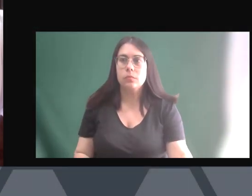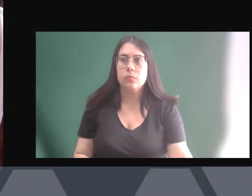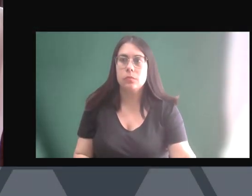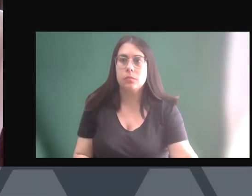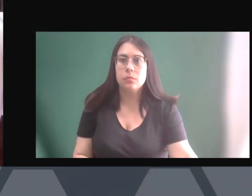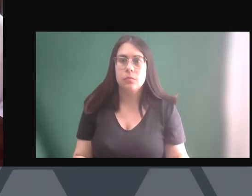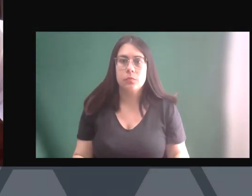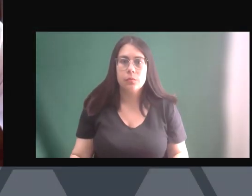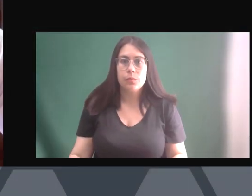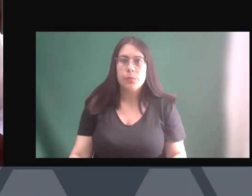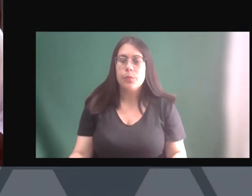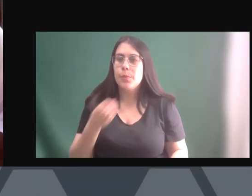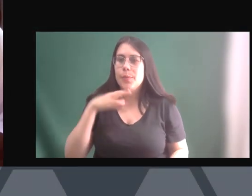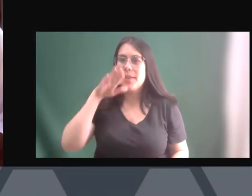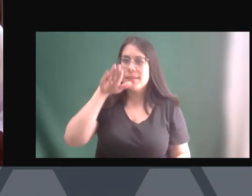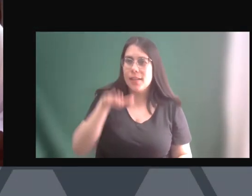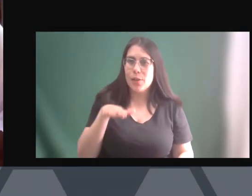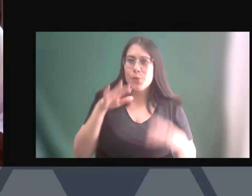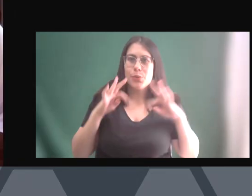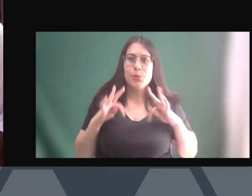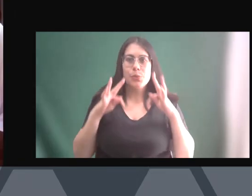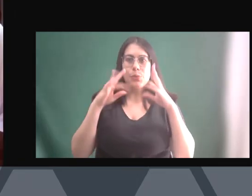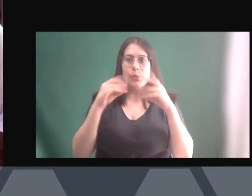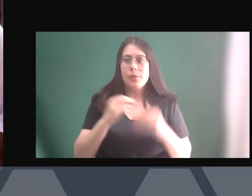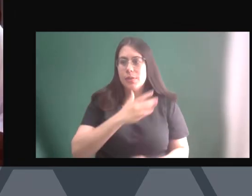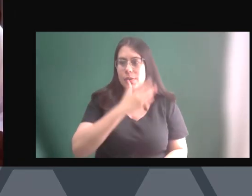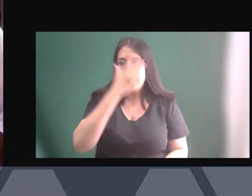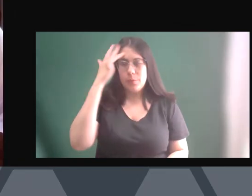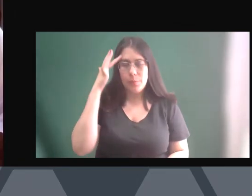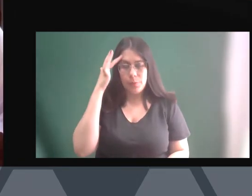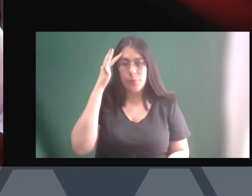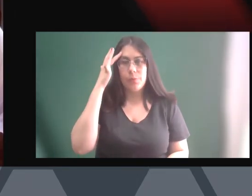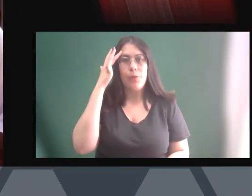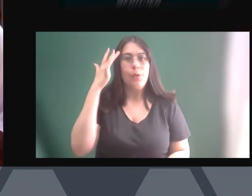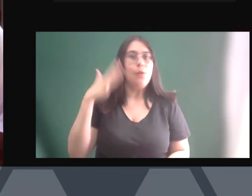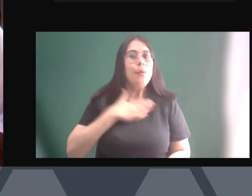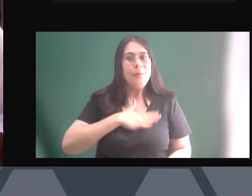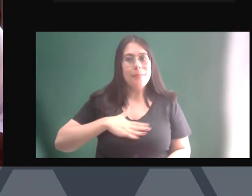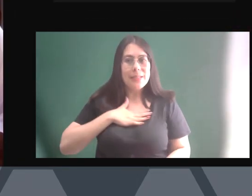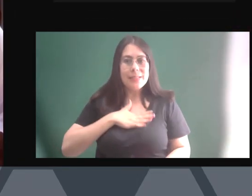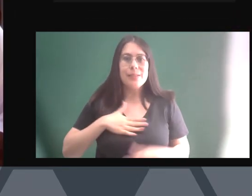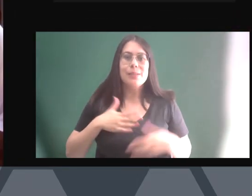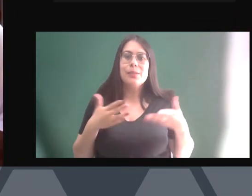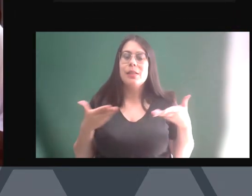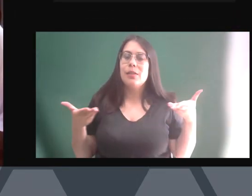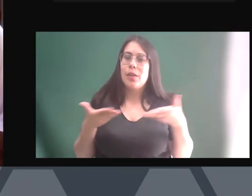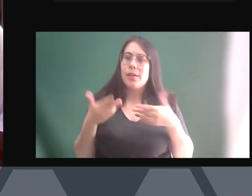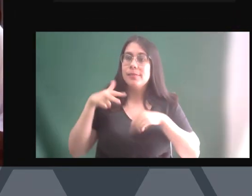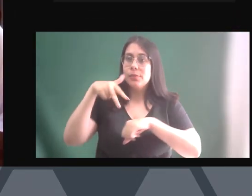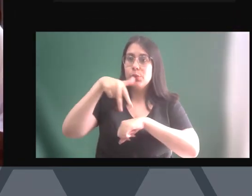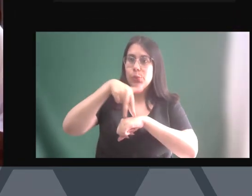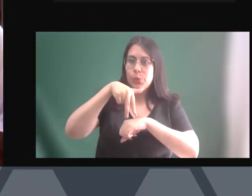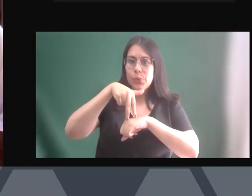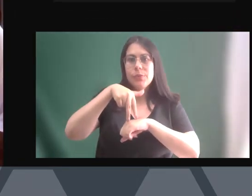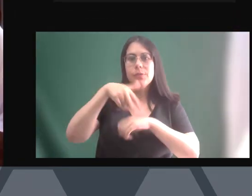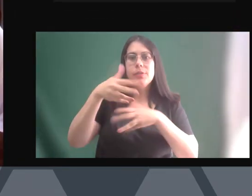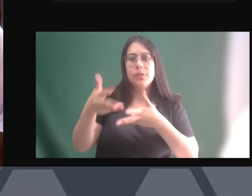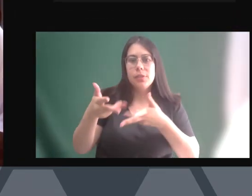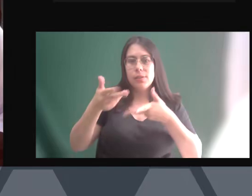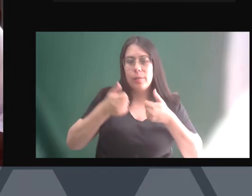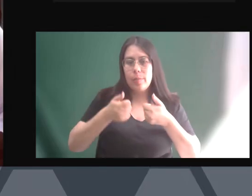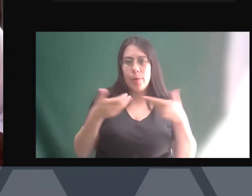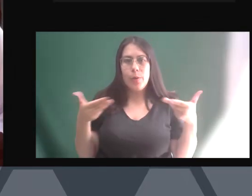Boa tarde a todas e todos, é um prazer estar aqui recebendo nessa segunda